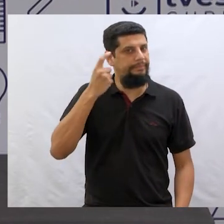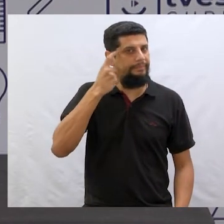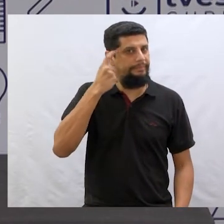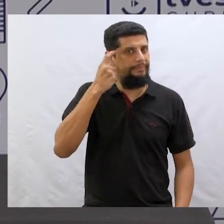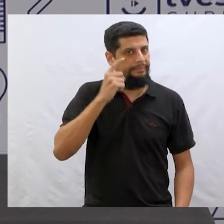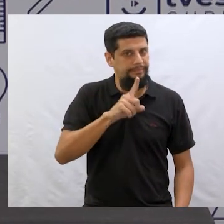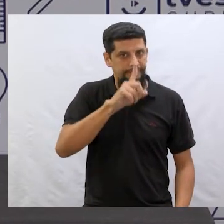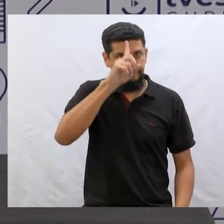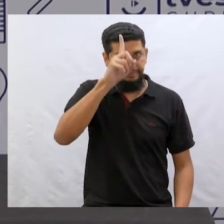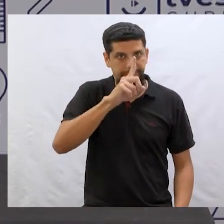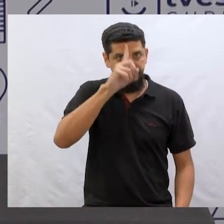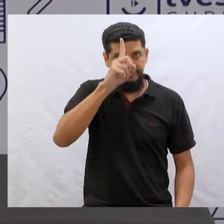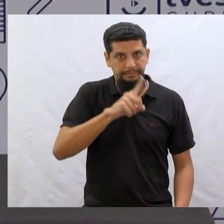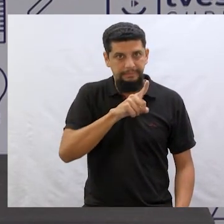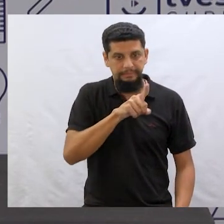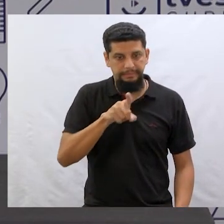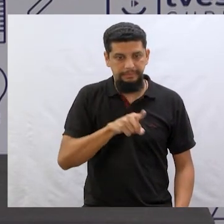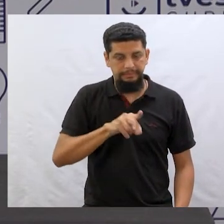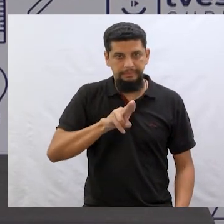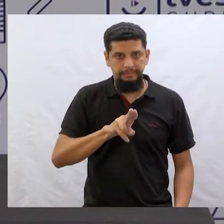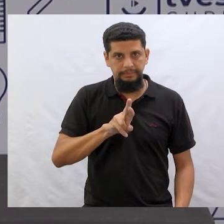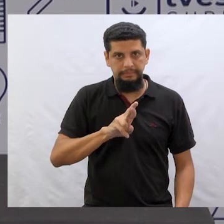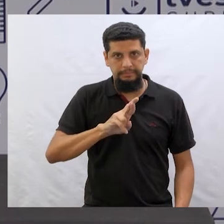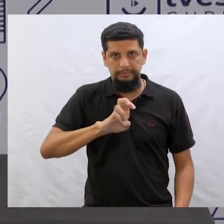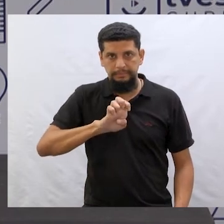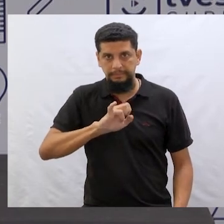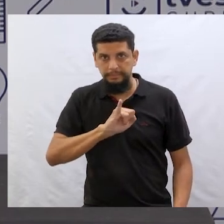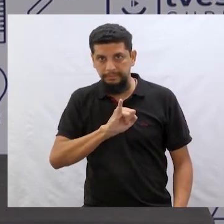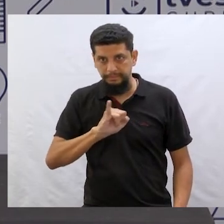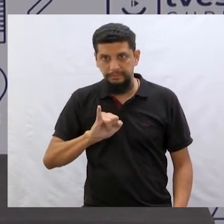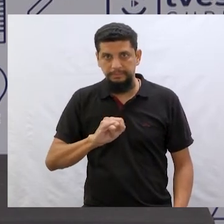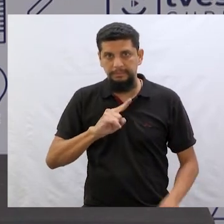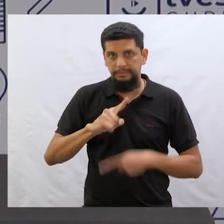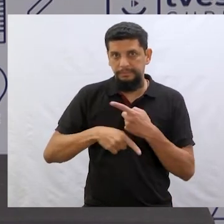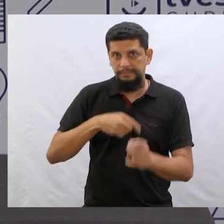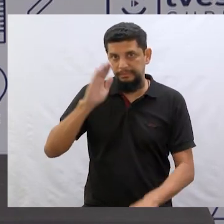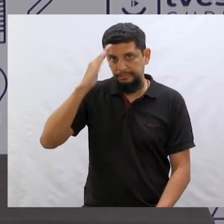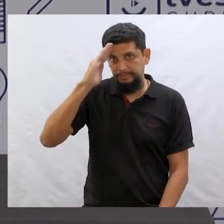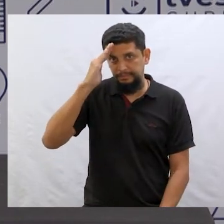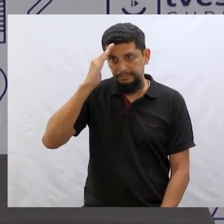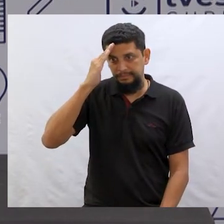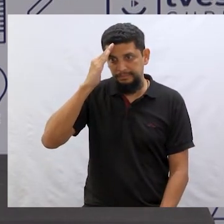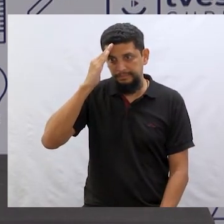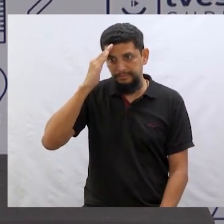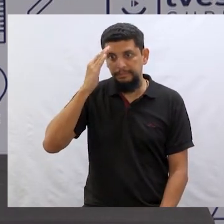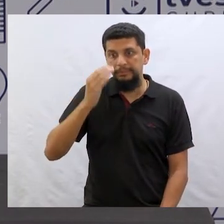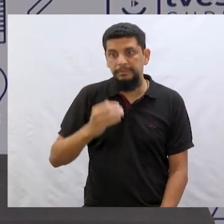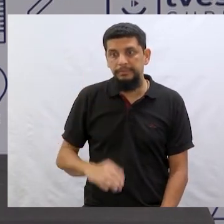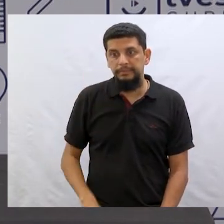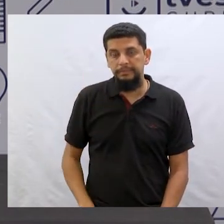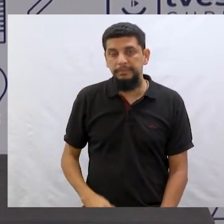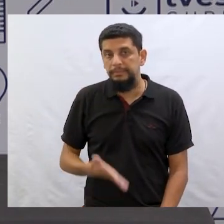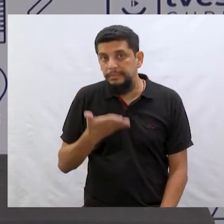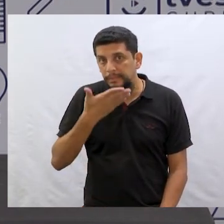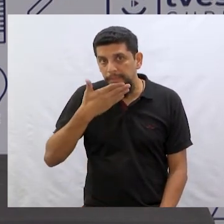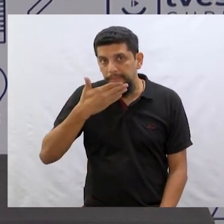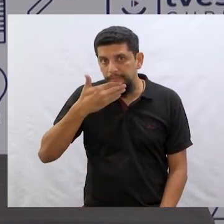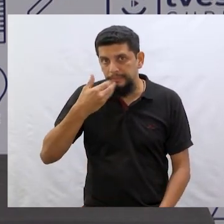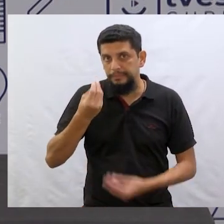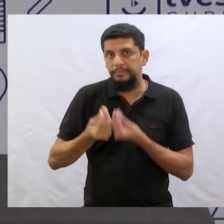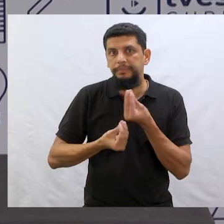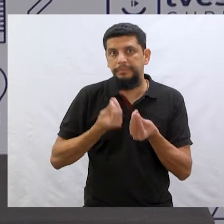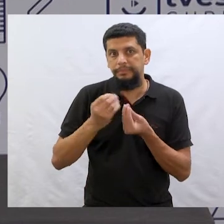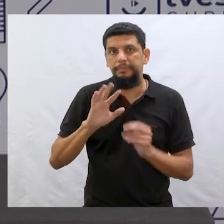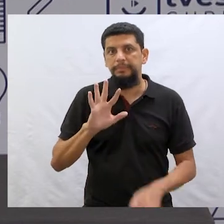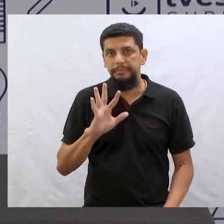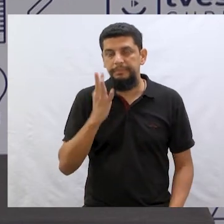Muito legal pensar na ideia do zu rei, né? E depois a gente já vai entender o que foi melhor aqui. Eu vou entender